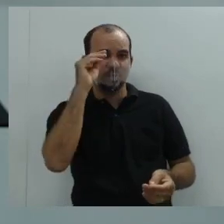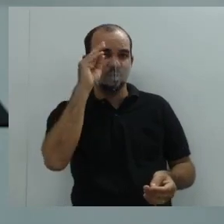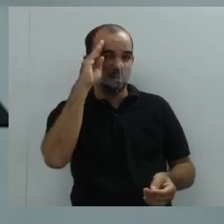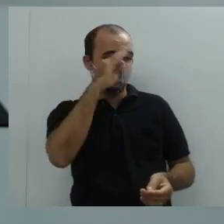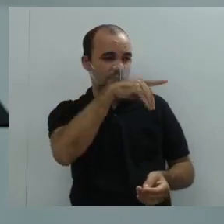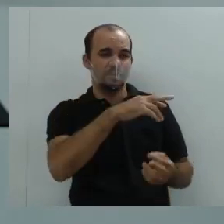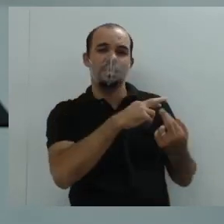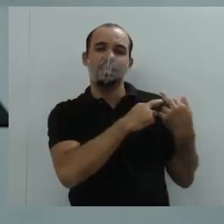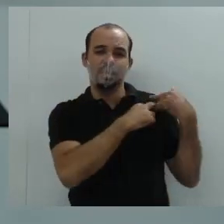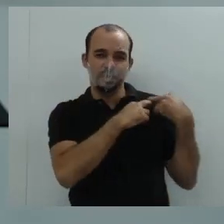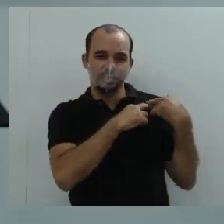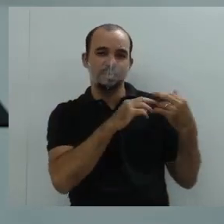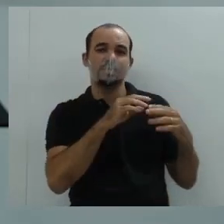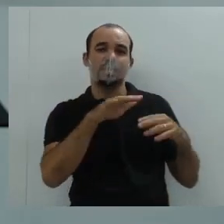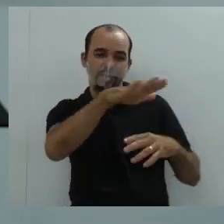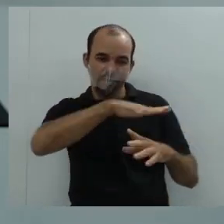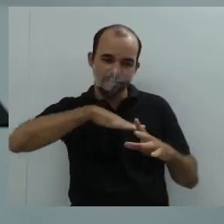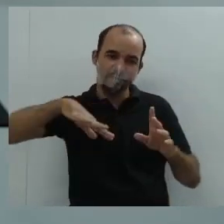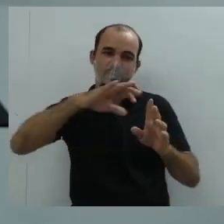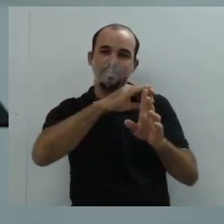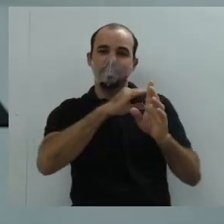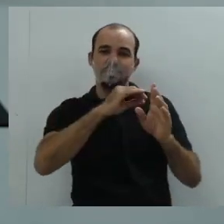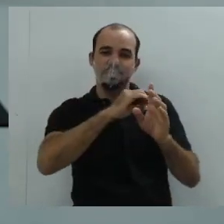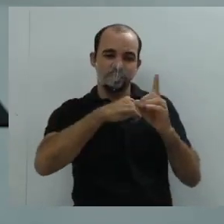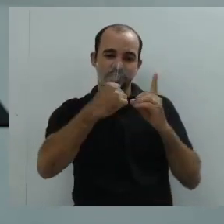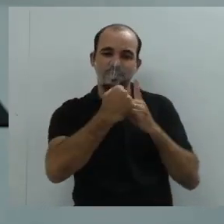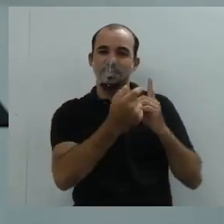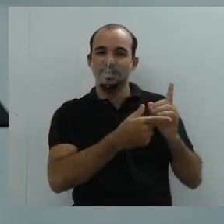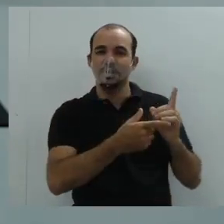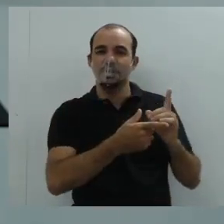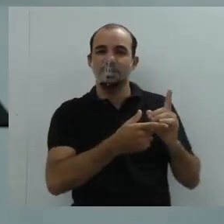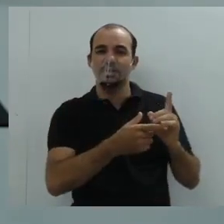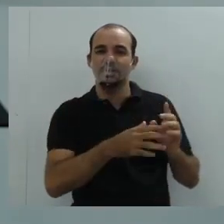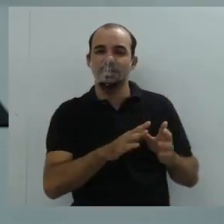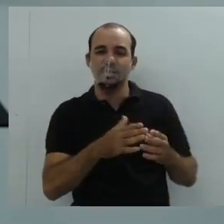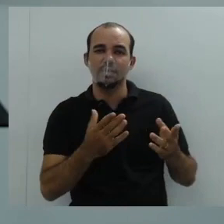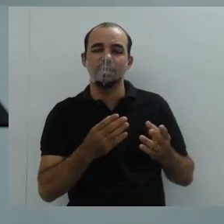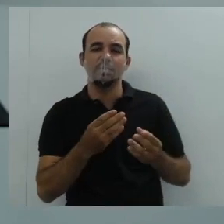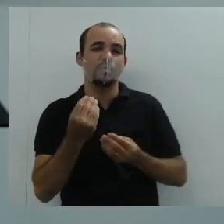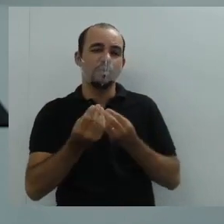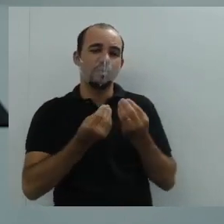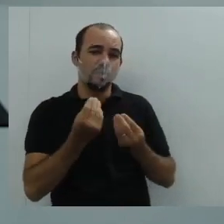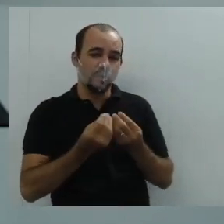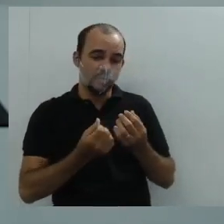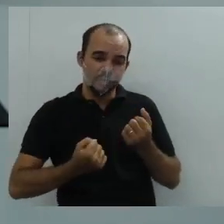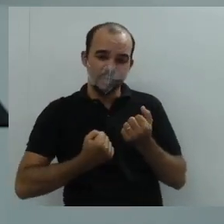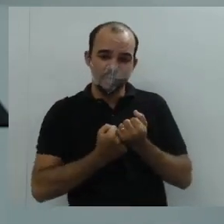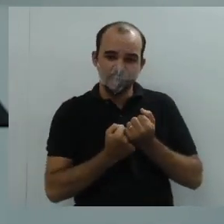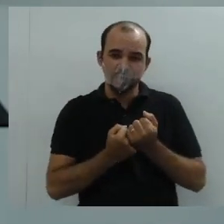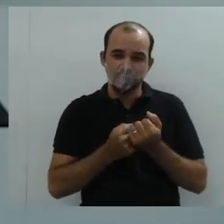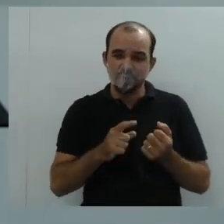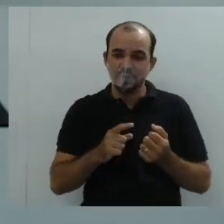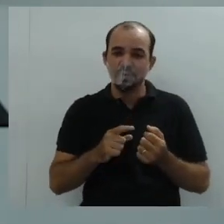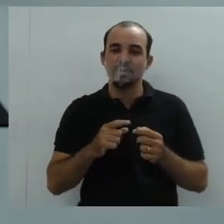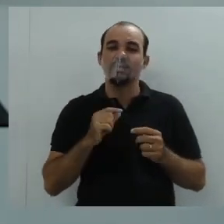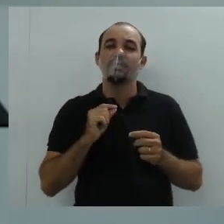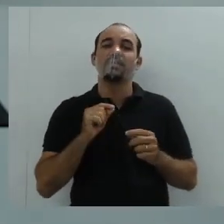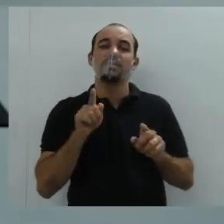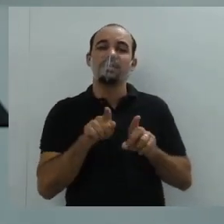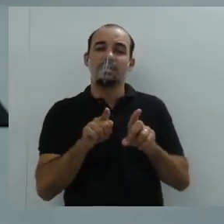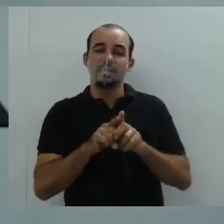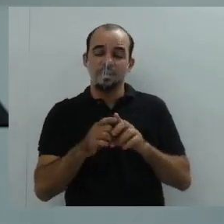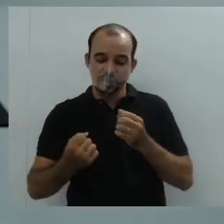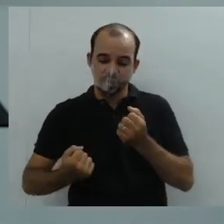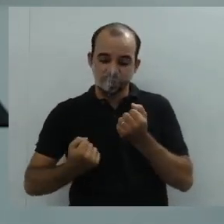direcionar. E que suporte eu posso utilizar para que essa minha reivindicação não fique apenas no falar,